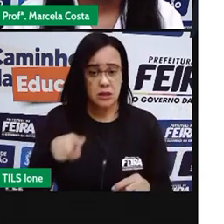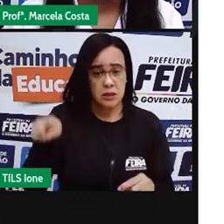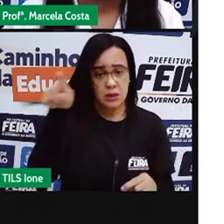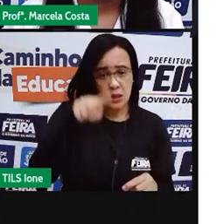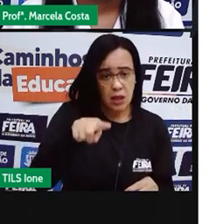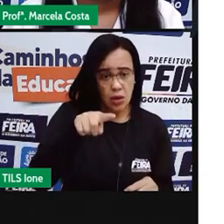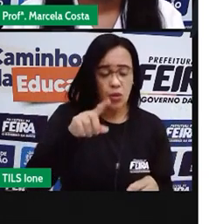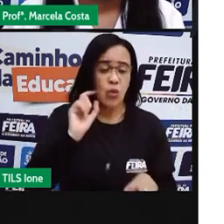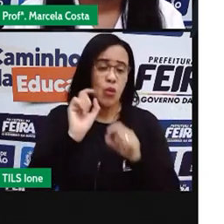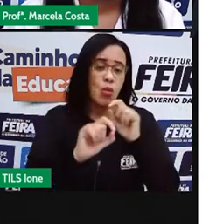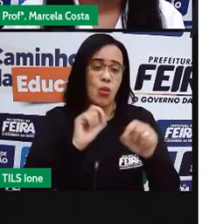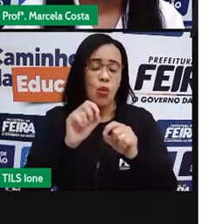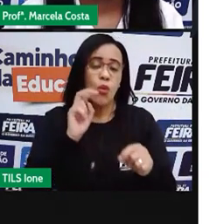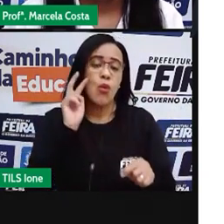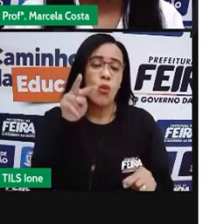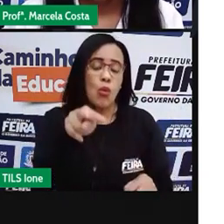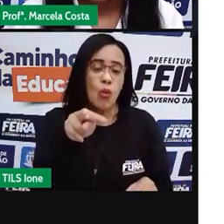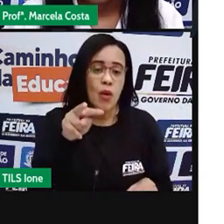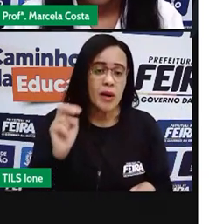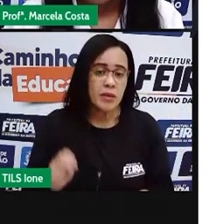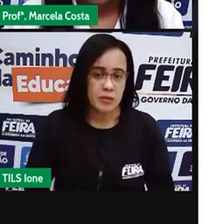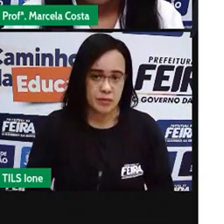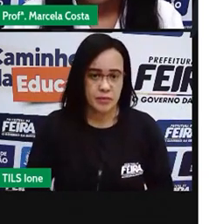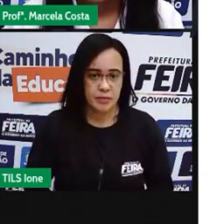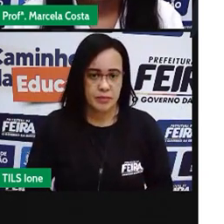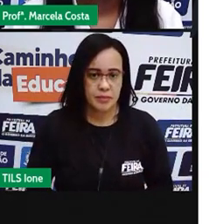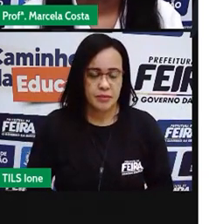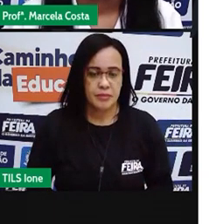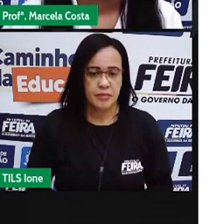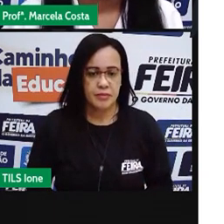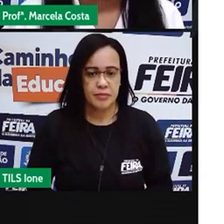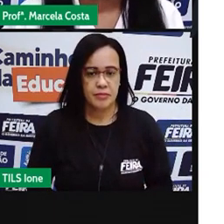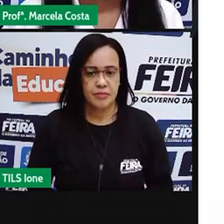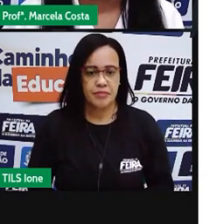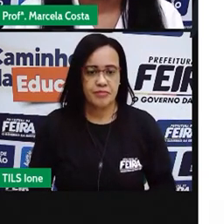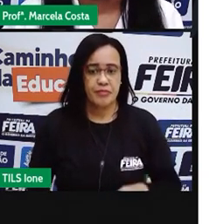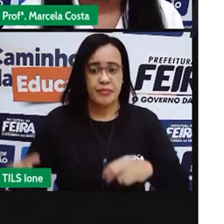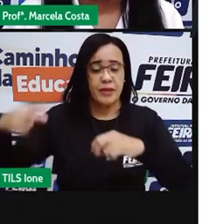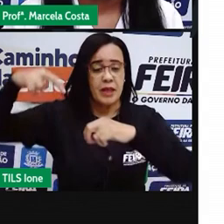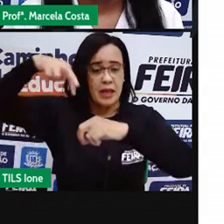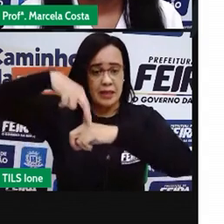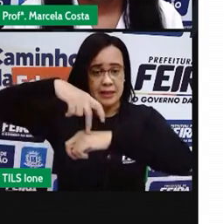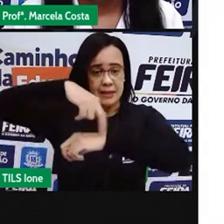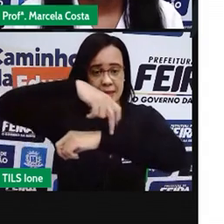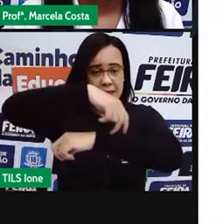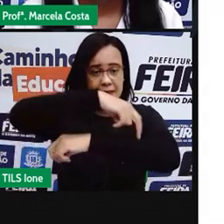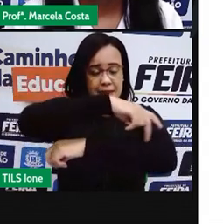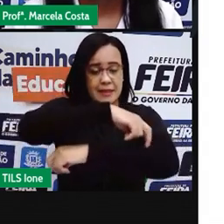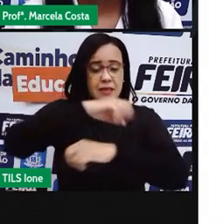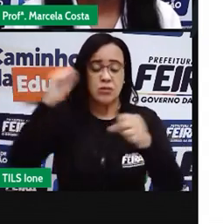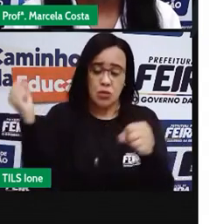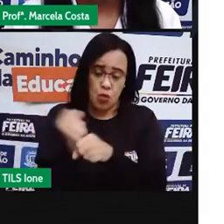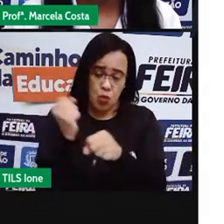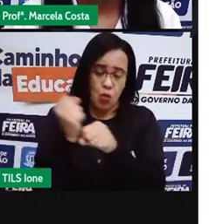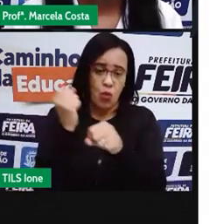gente observa o viaduto, que foi construído